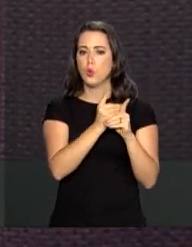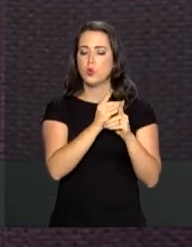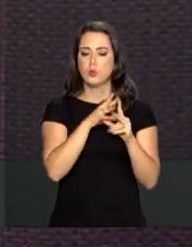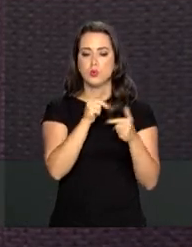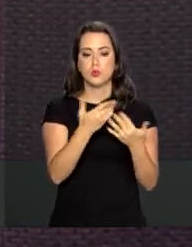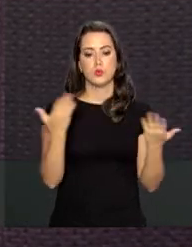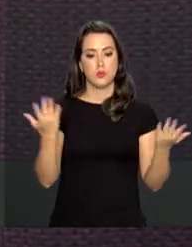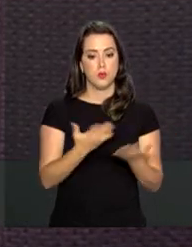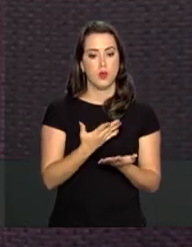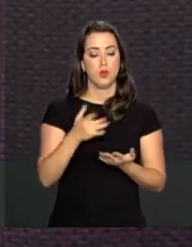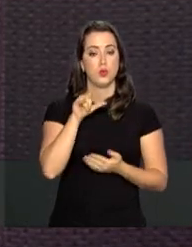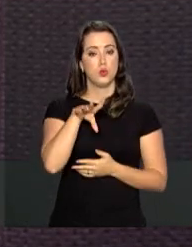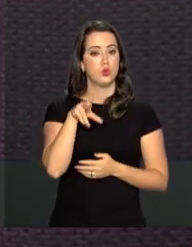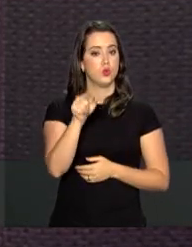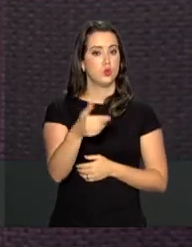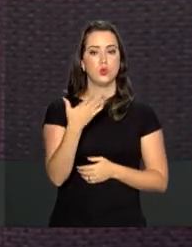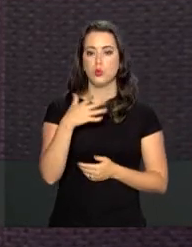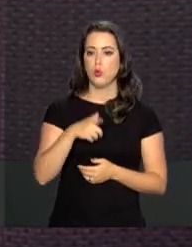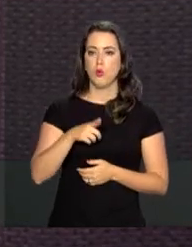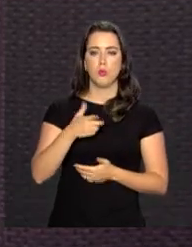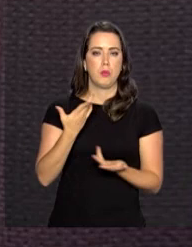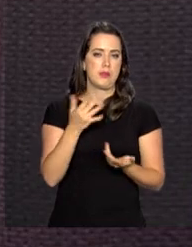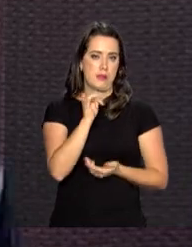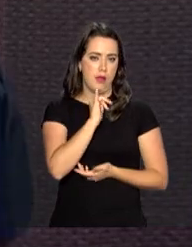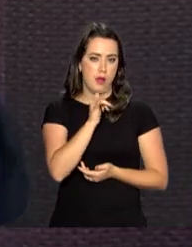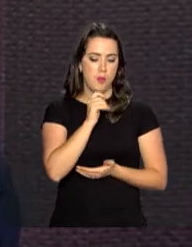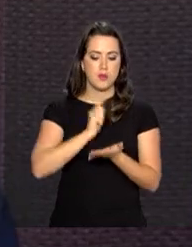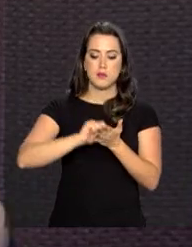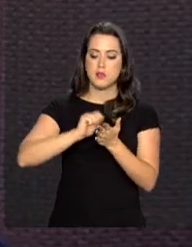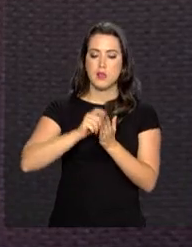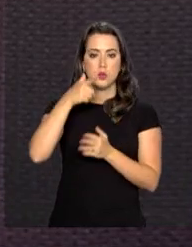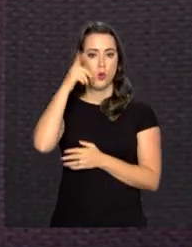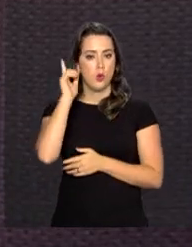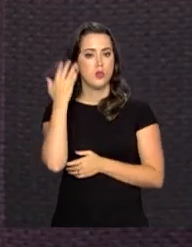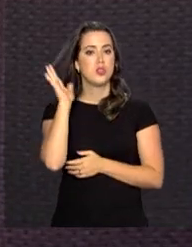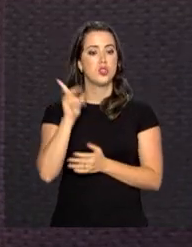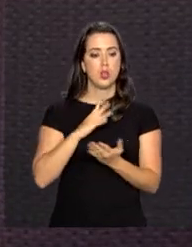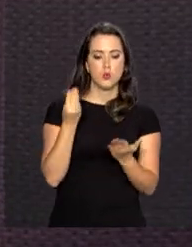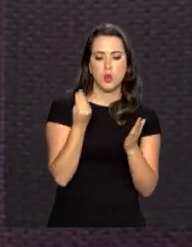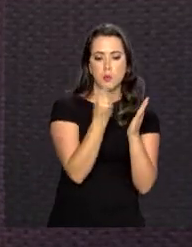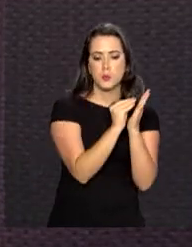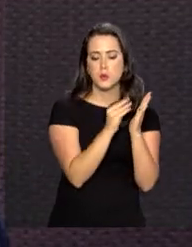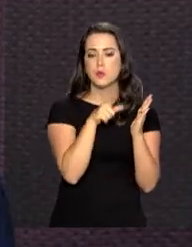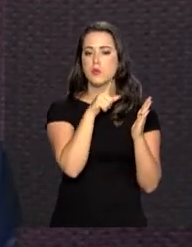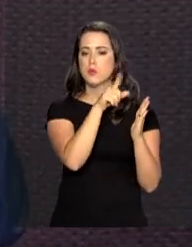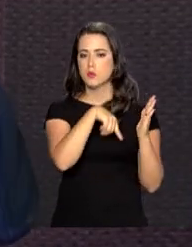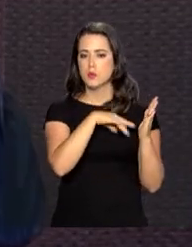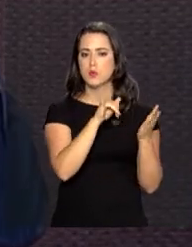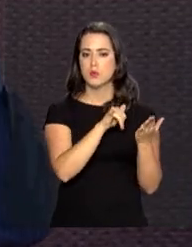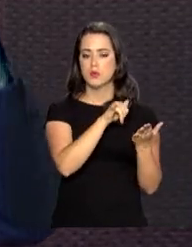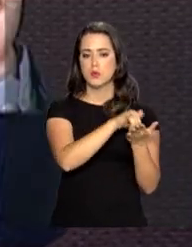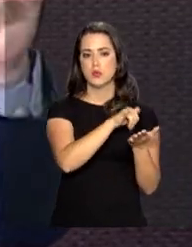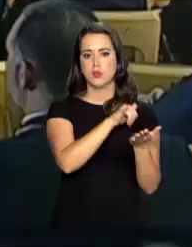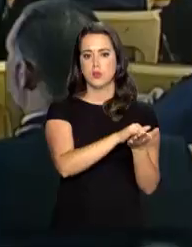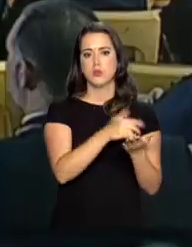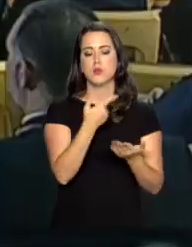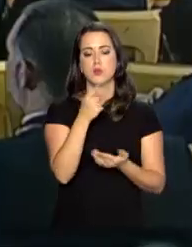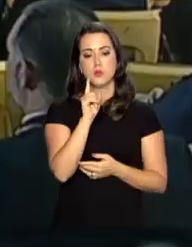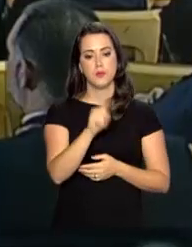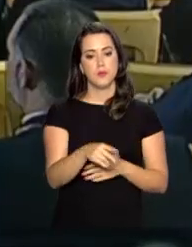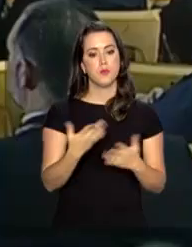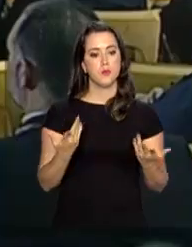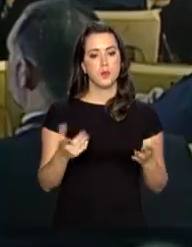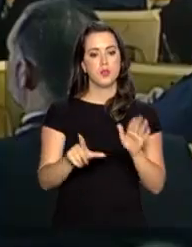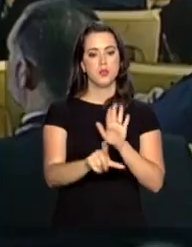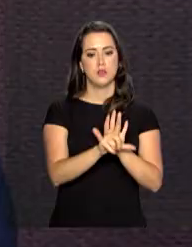acessar, os atos assinados ontem pelo presidente da República já estão constando no campo chamado resenha. E,